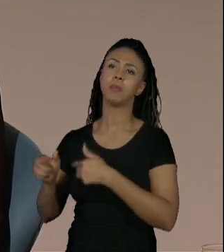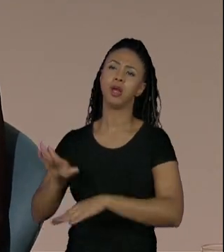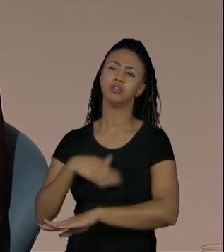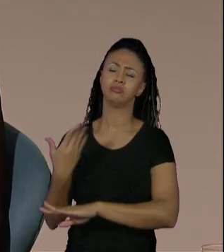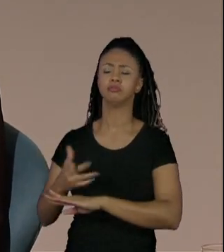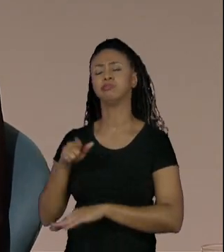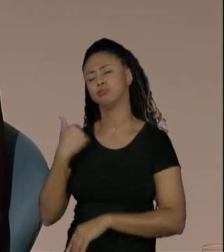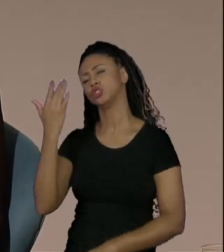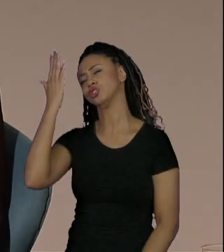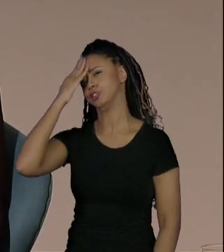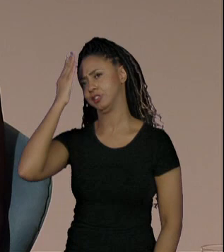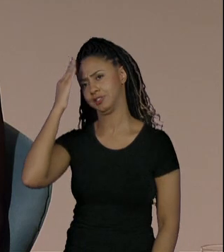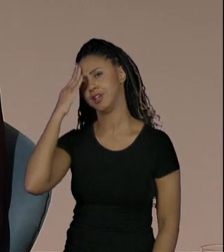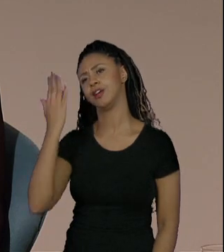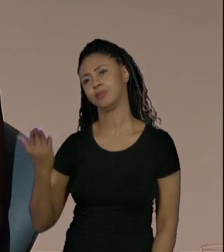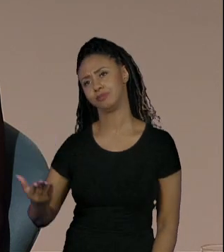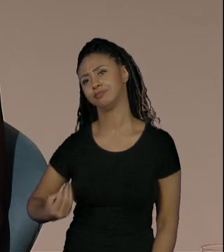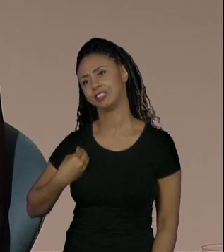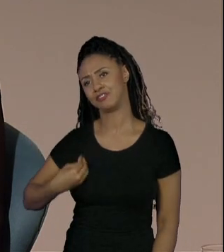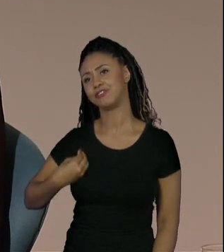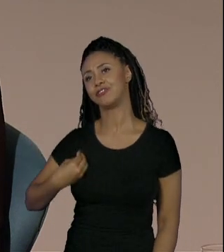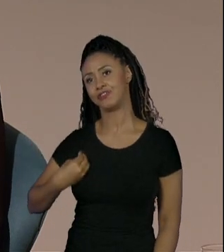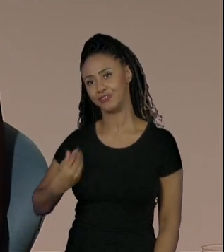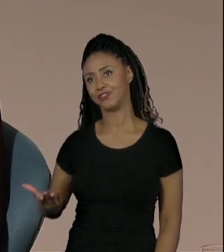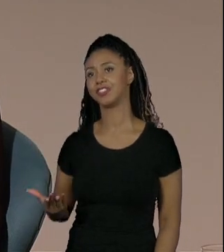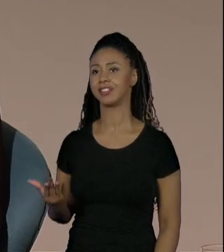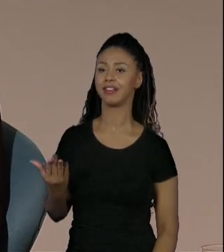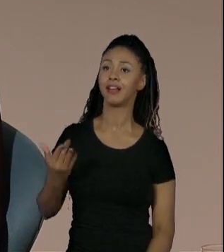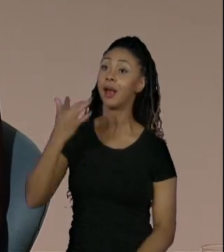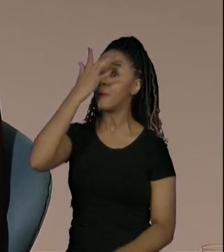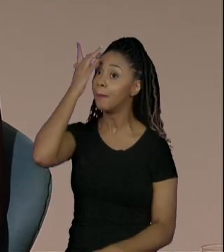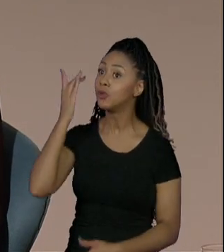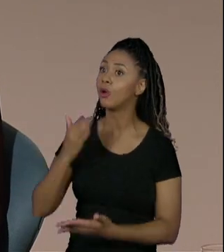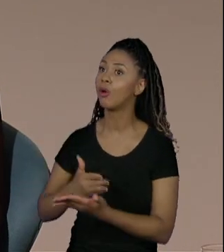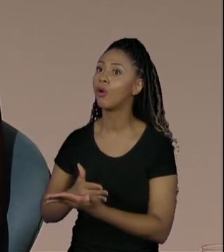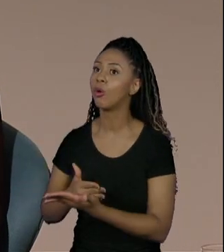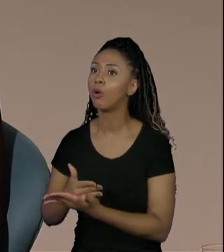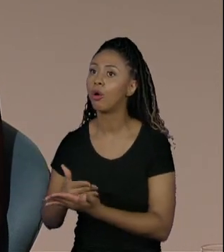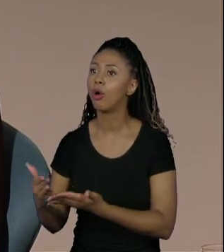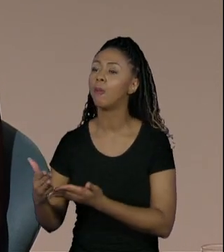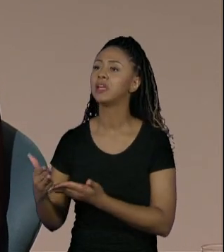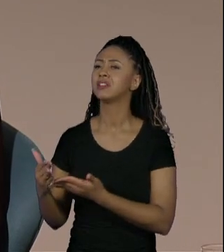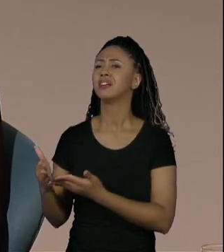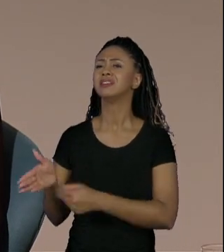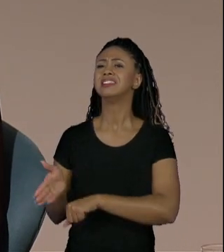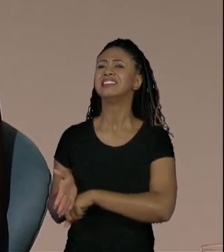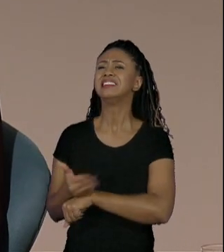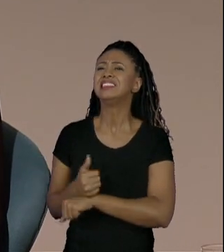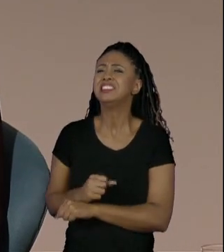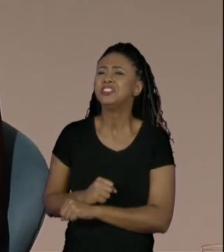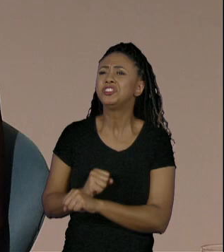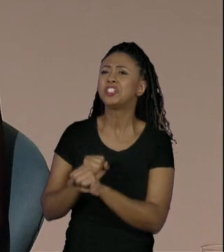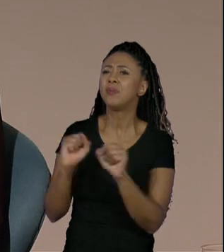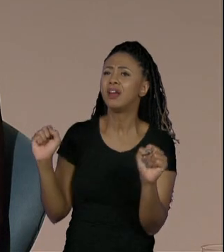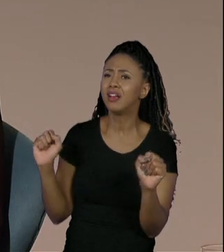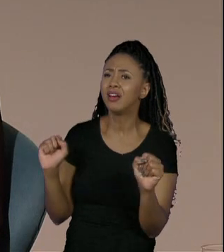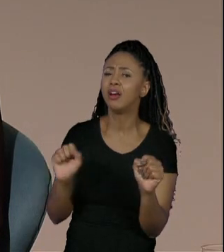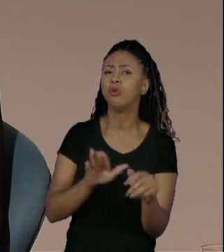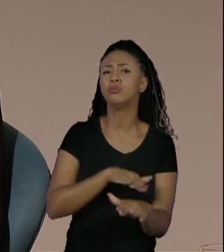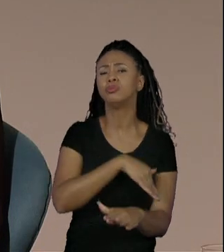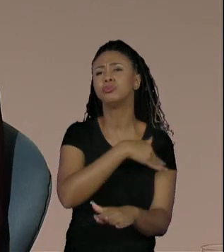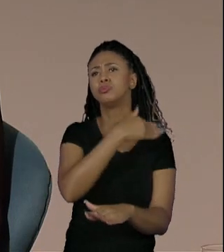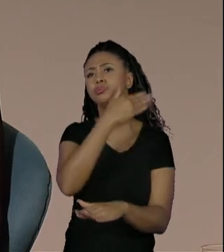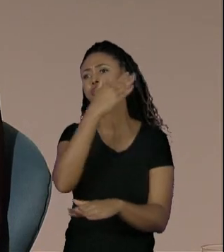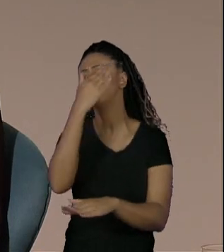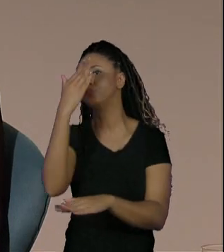como é o dia a dia da pessoa que vai iniciar uma jornada cedinho e depois vai encerrar no fim do dia,